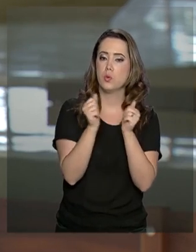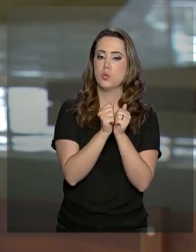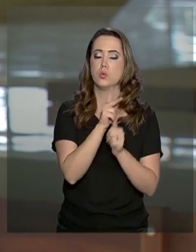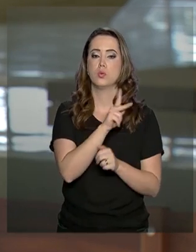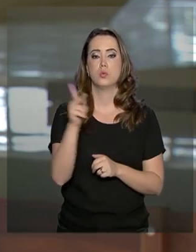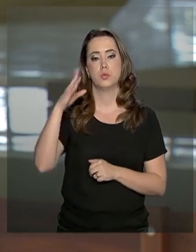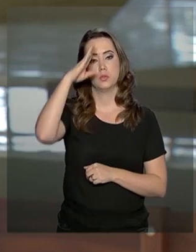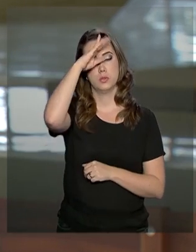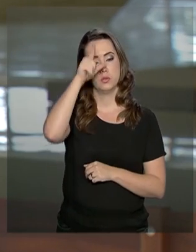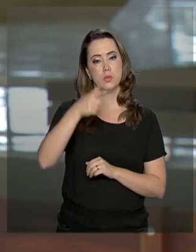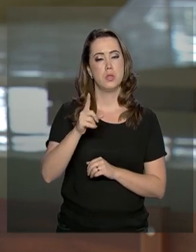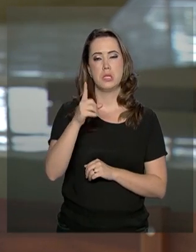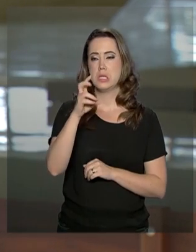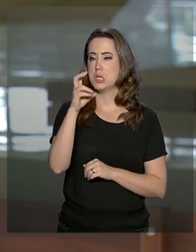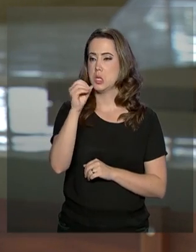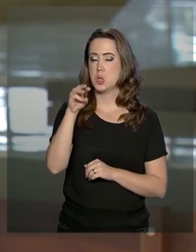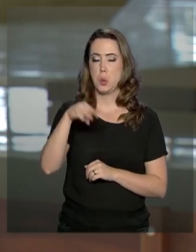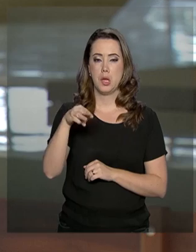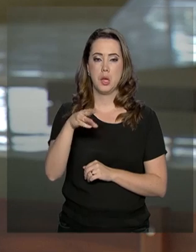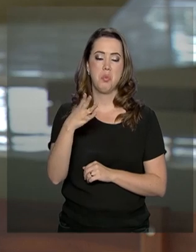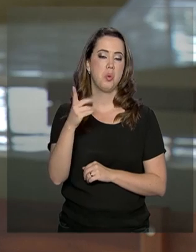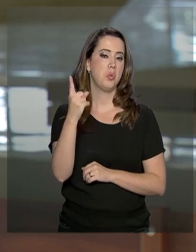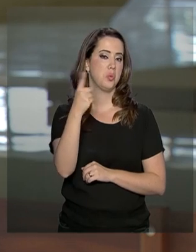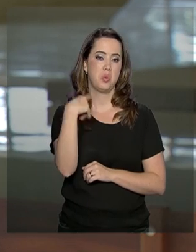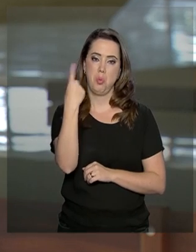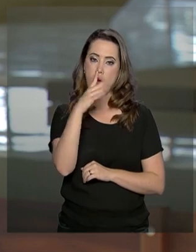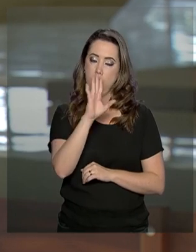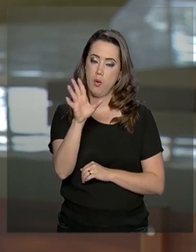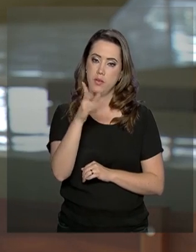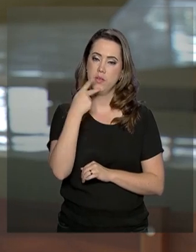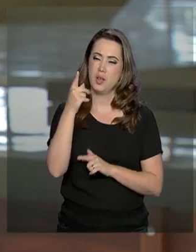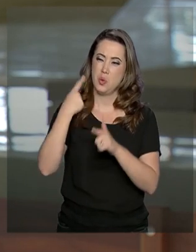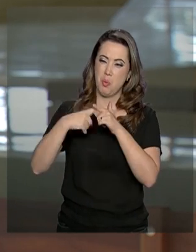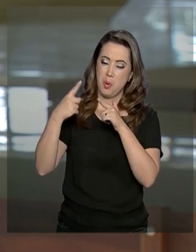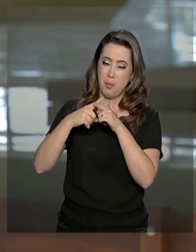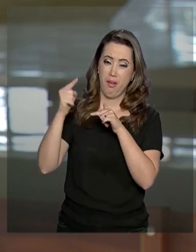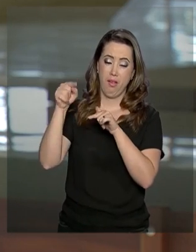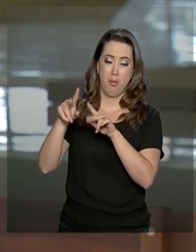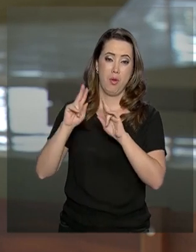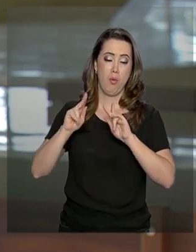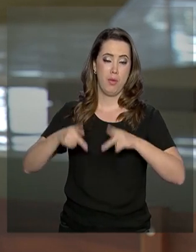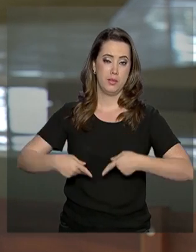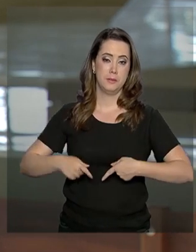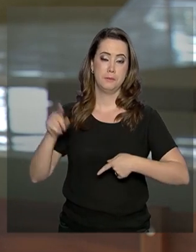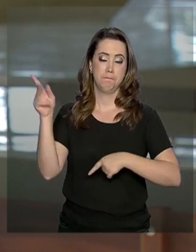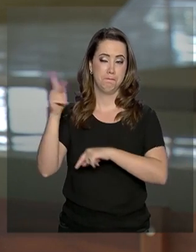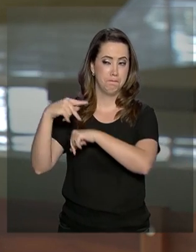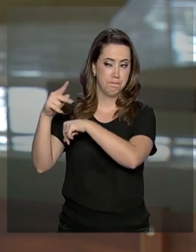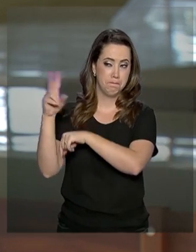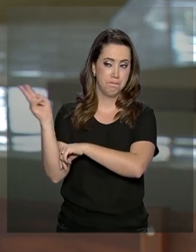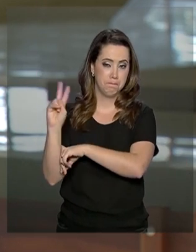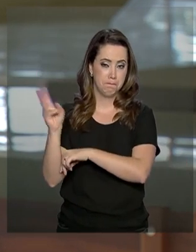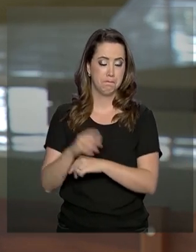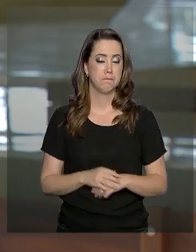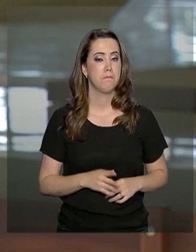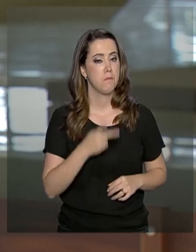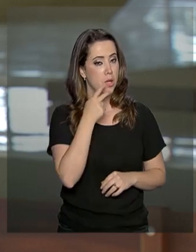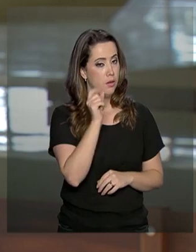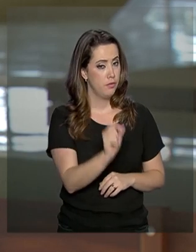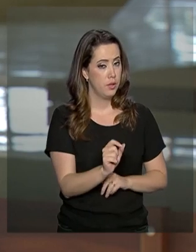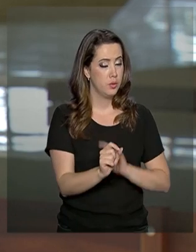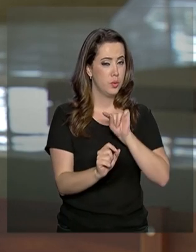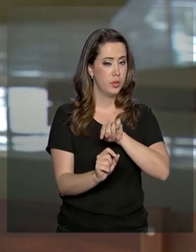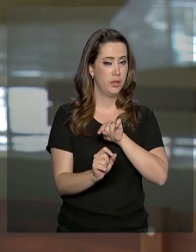minutos, uma hora. Eles conversaram sobre a crise humanitária do país e depois os dois fizeram um pronunciamento. O presidente encarregado da Venezuela, Juan